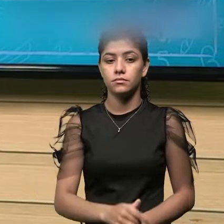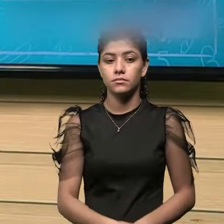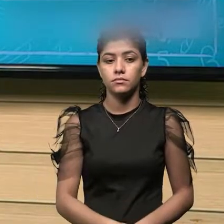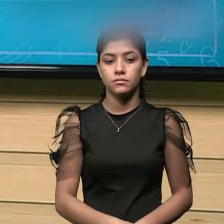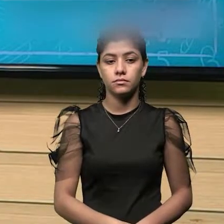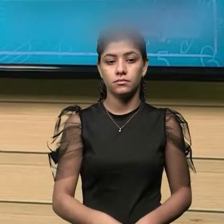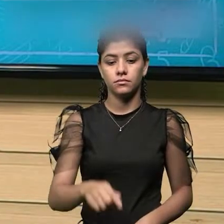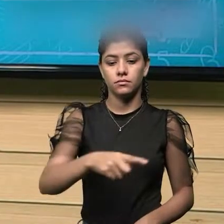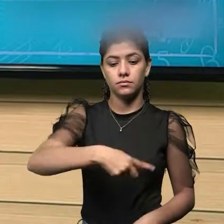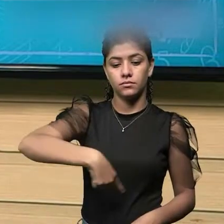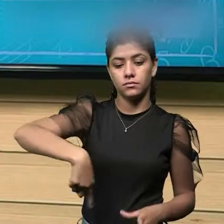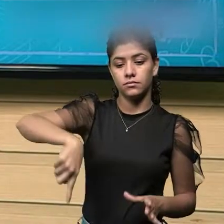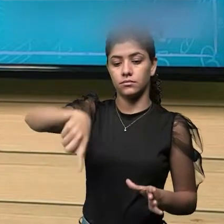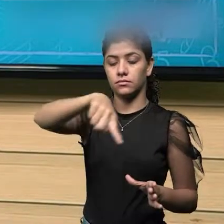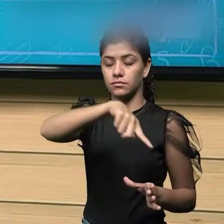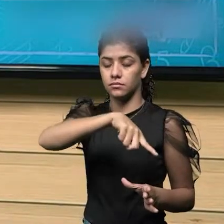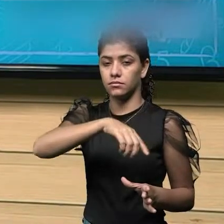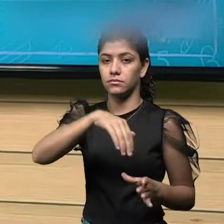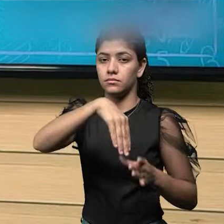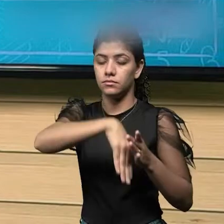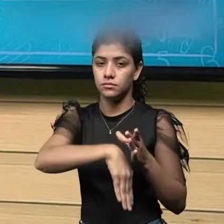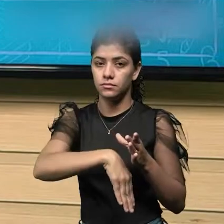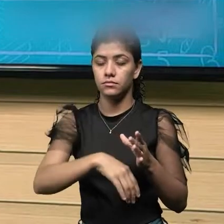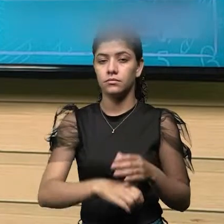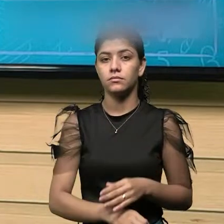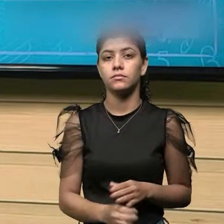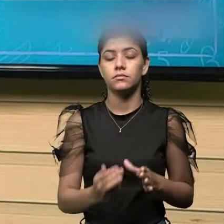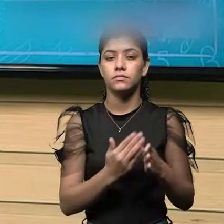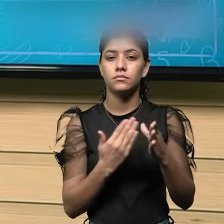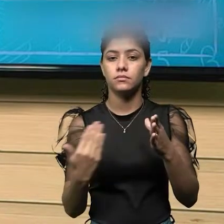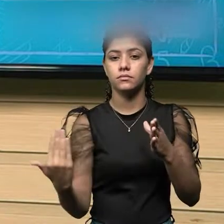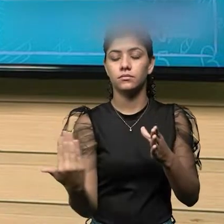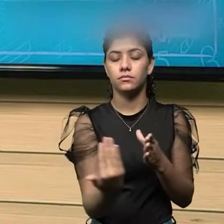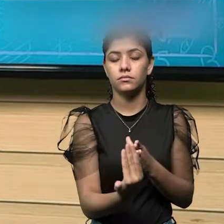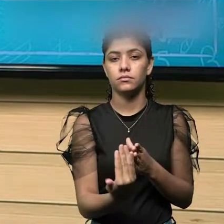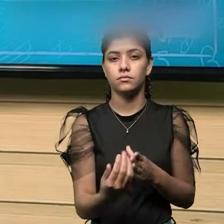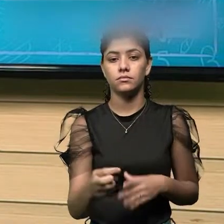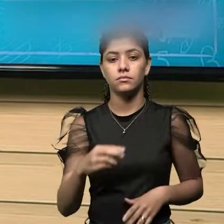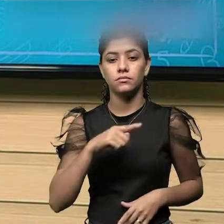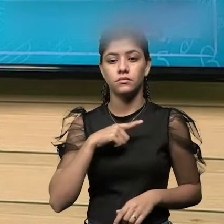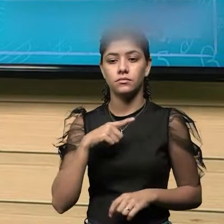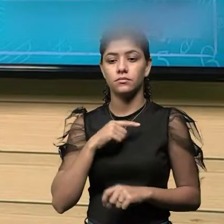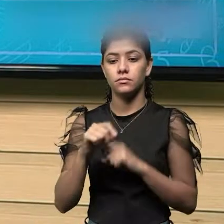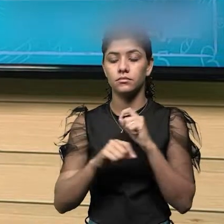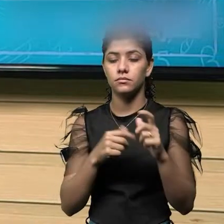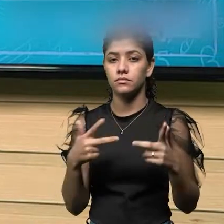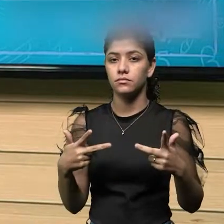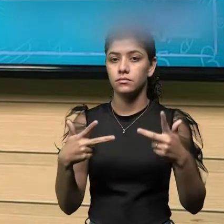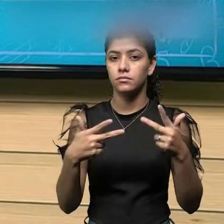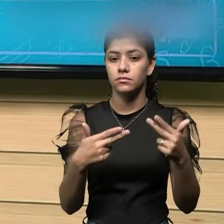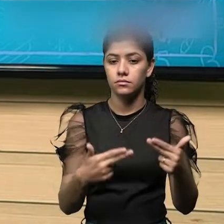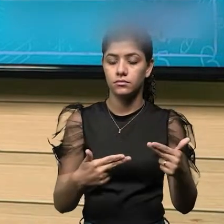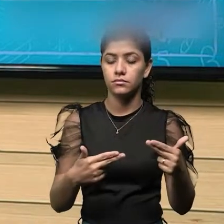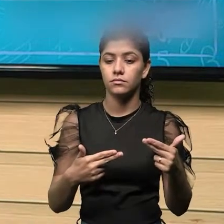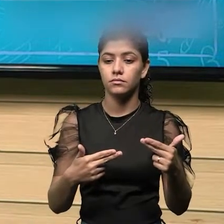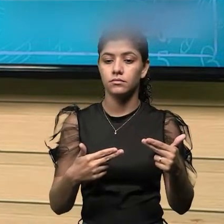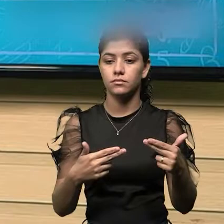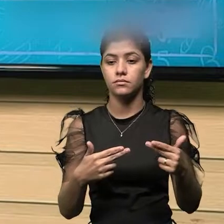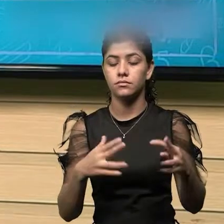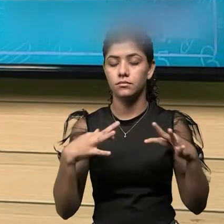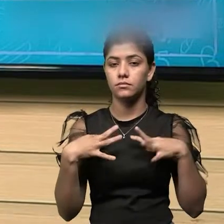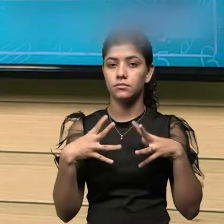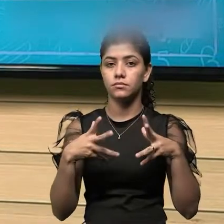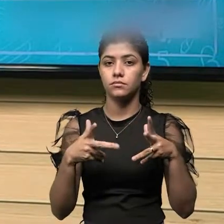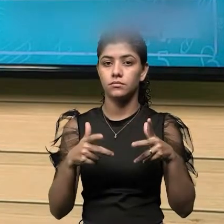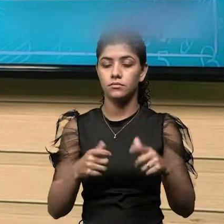aquele diâmetro dentro do cilindro, se ele está igual em toda